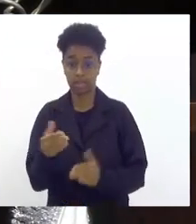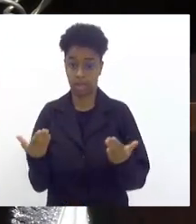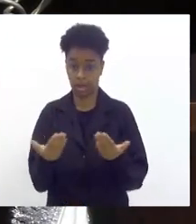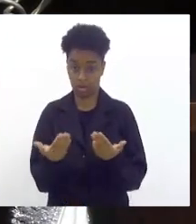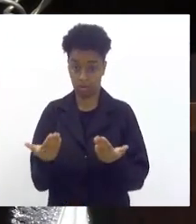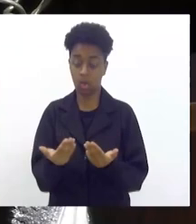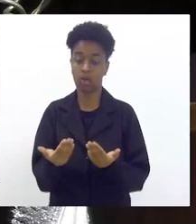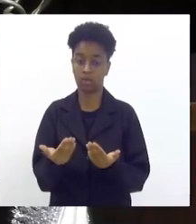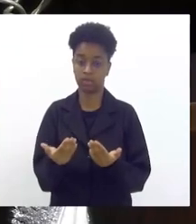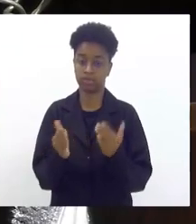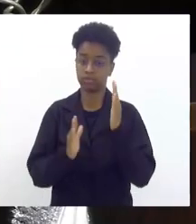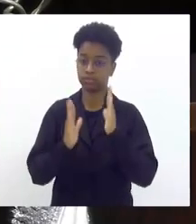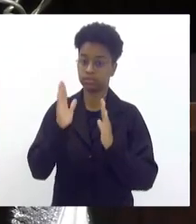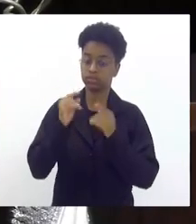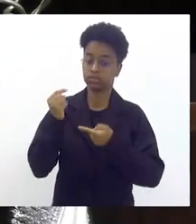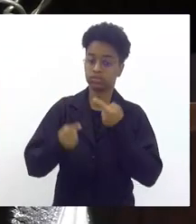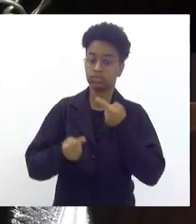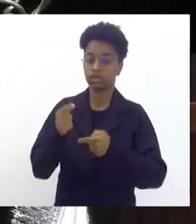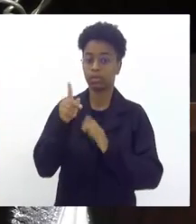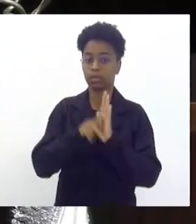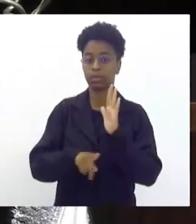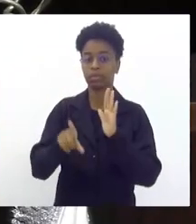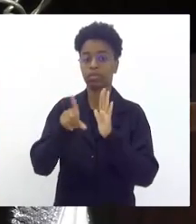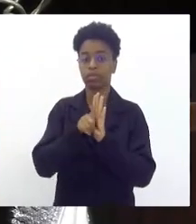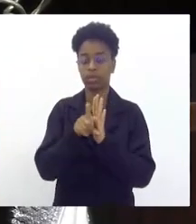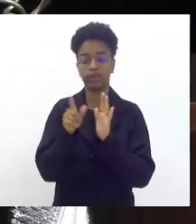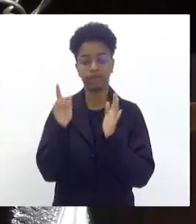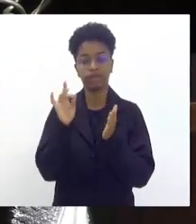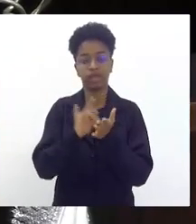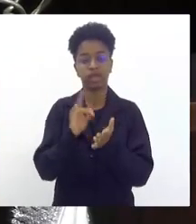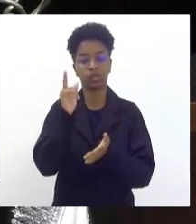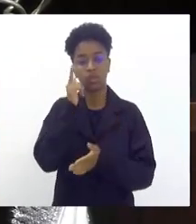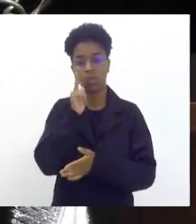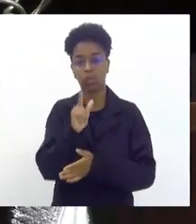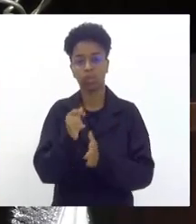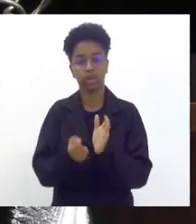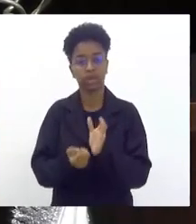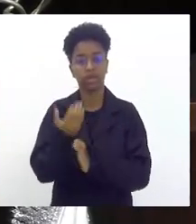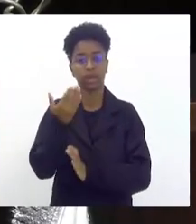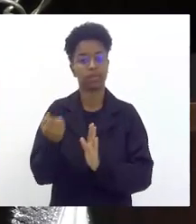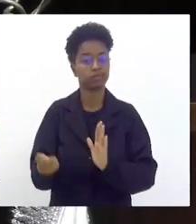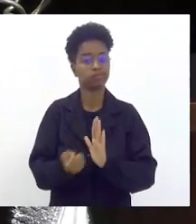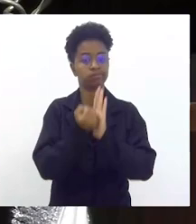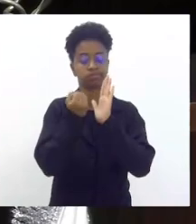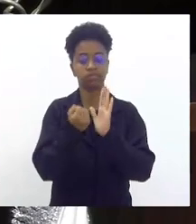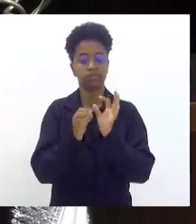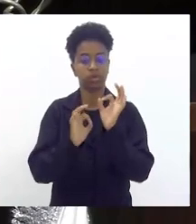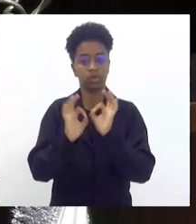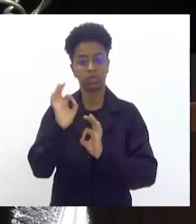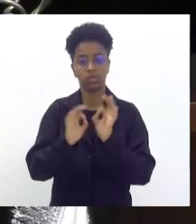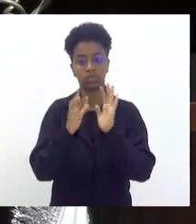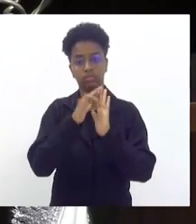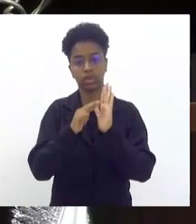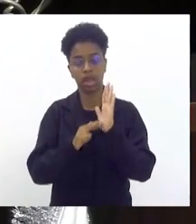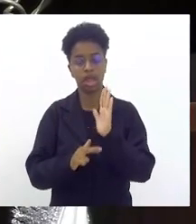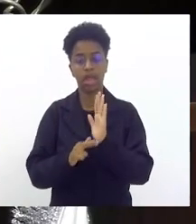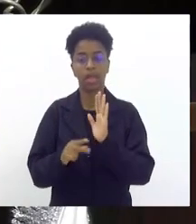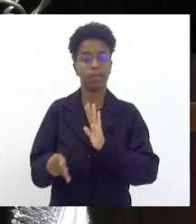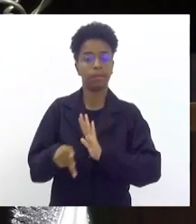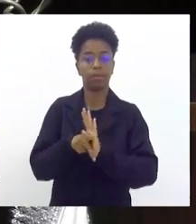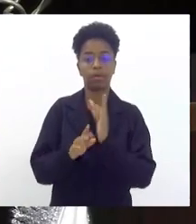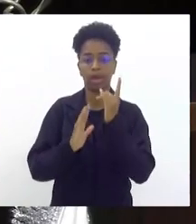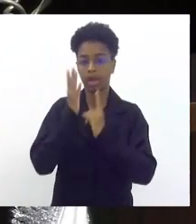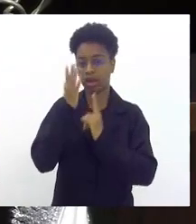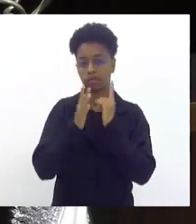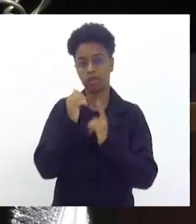específico discutindo projetos de leis que possam de fato criar um marco regulatório do carnaval fluminense